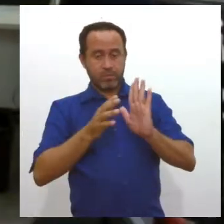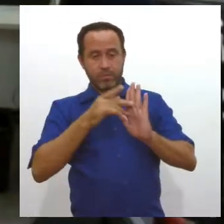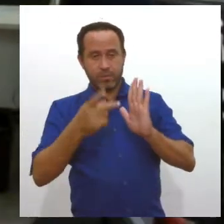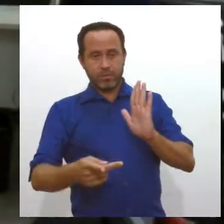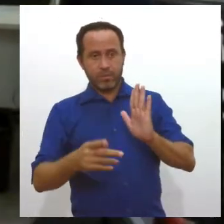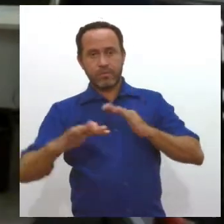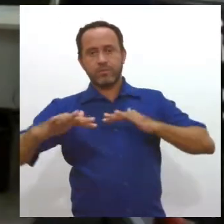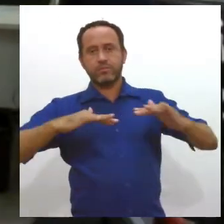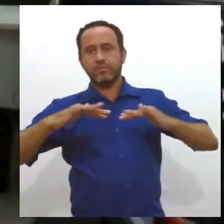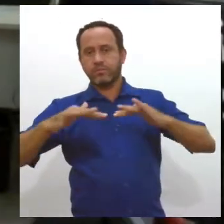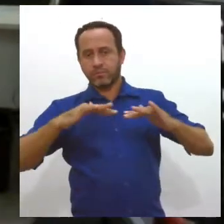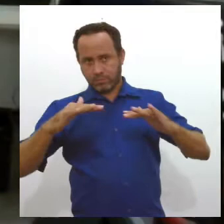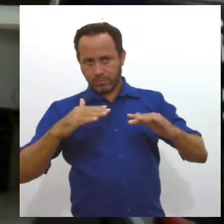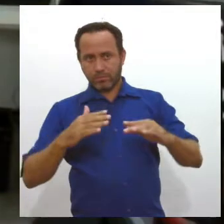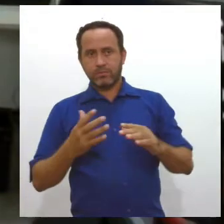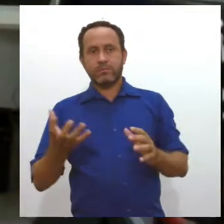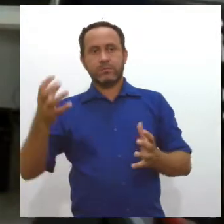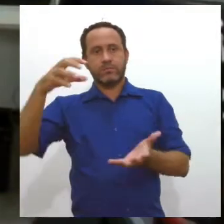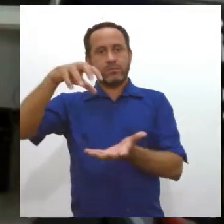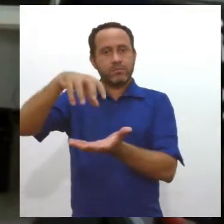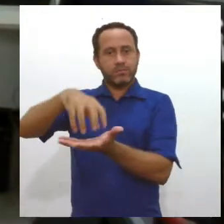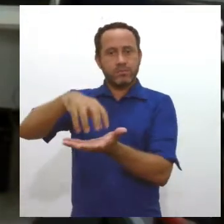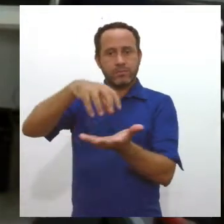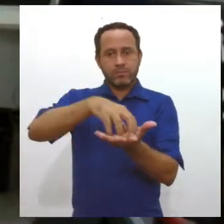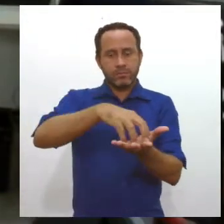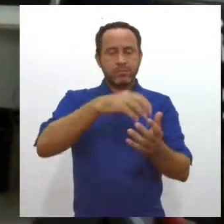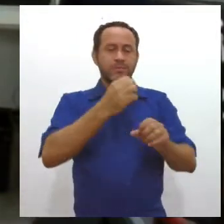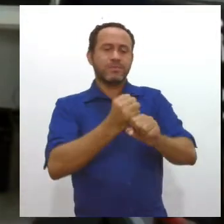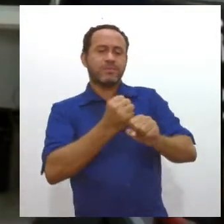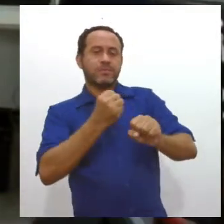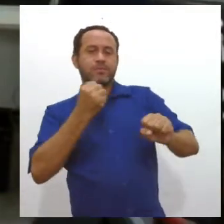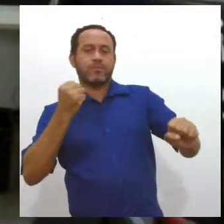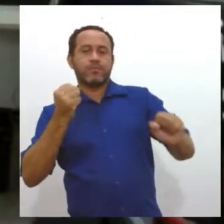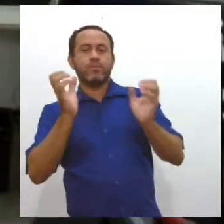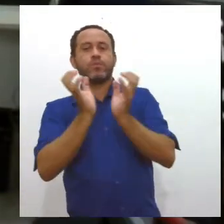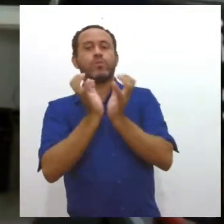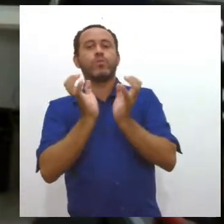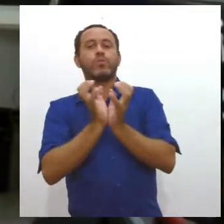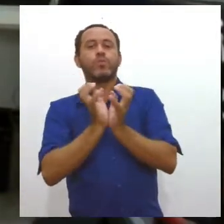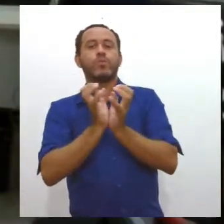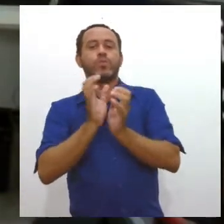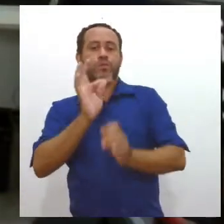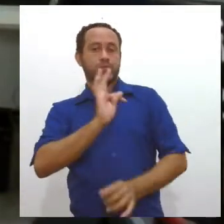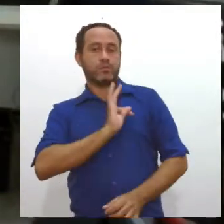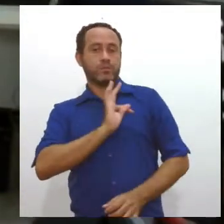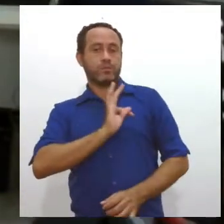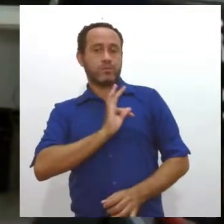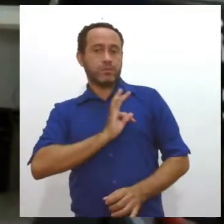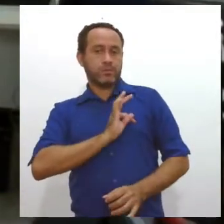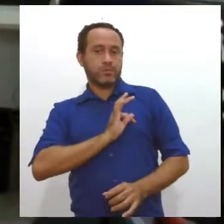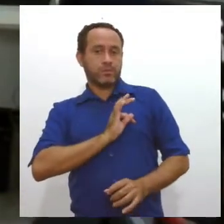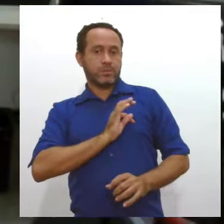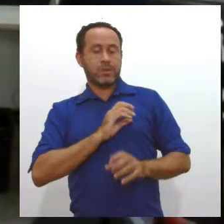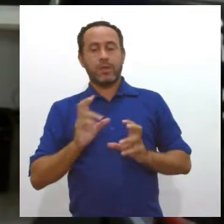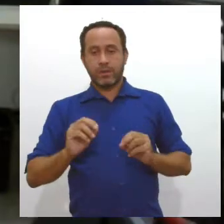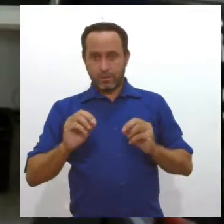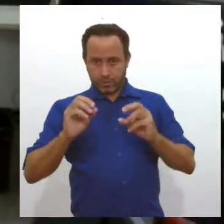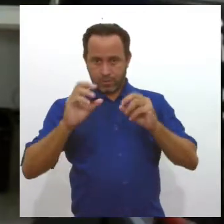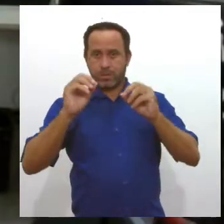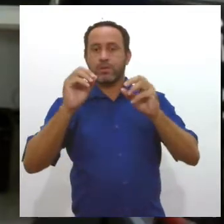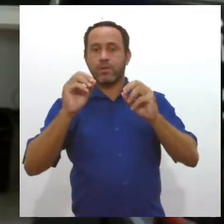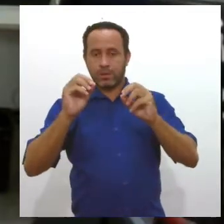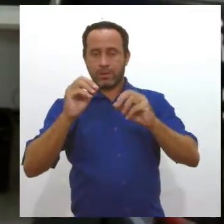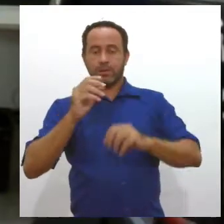viabilizasse a ampliação de uma equipe técnica no setor de urologia do hospital de